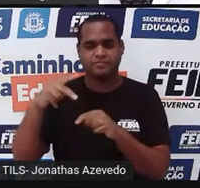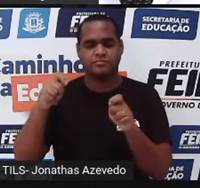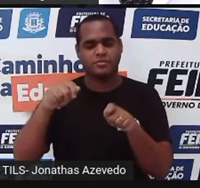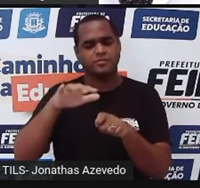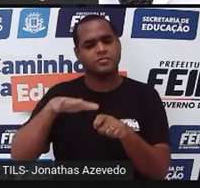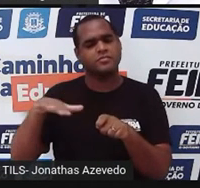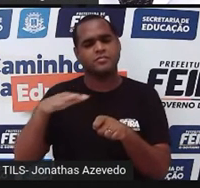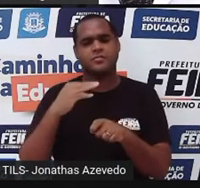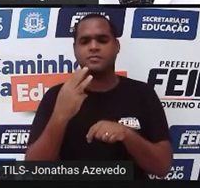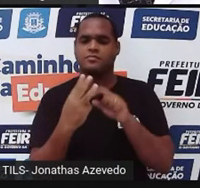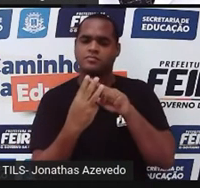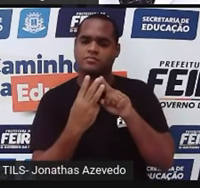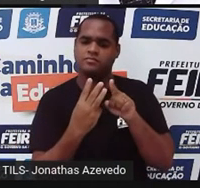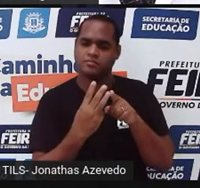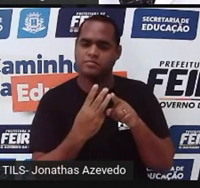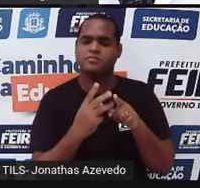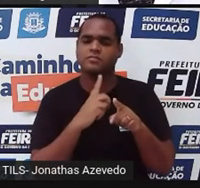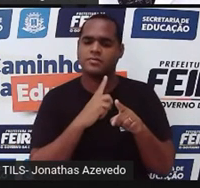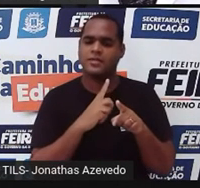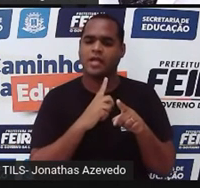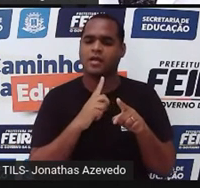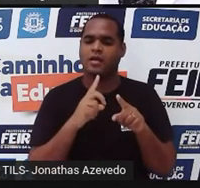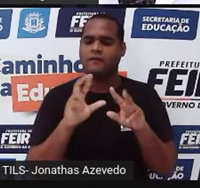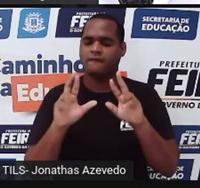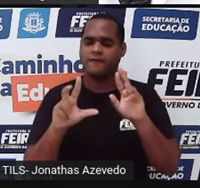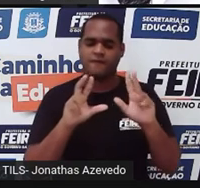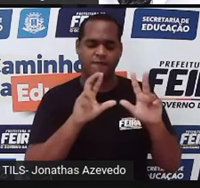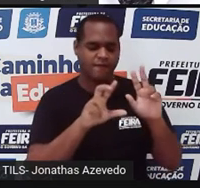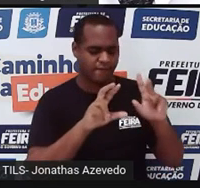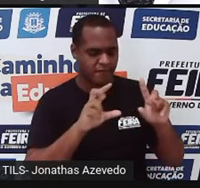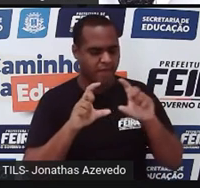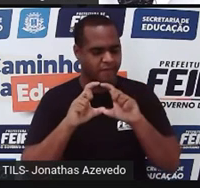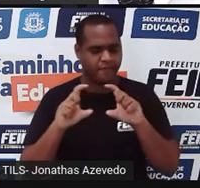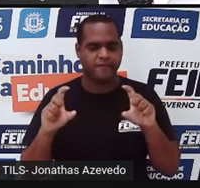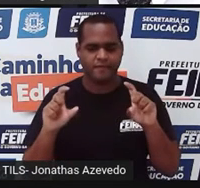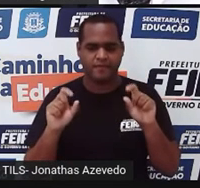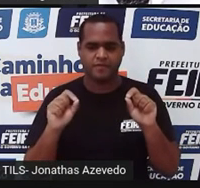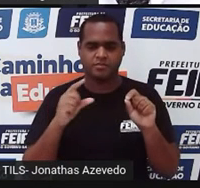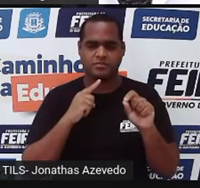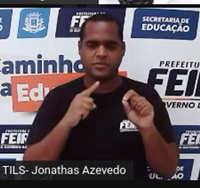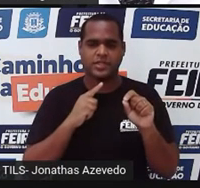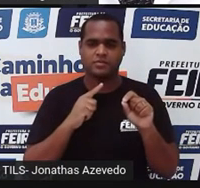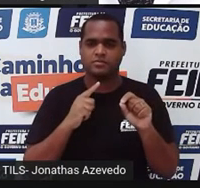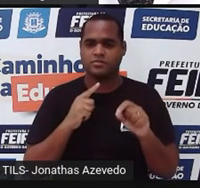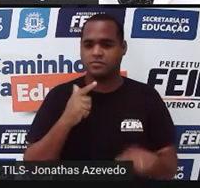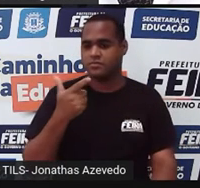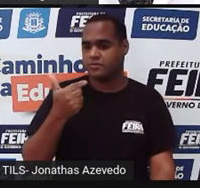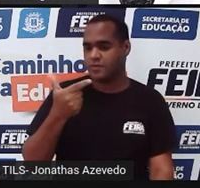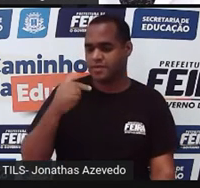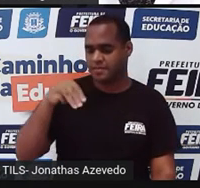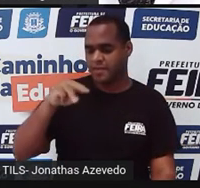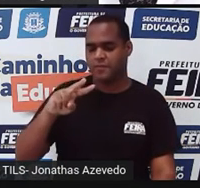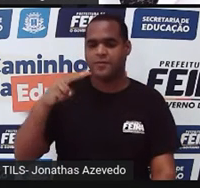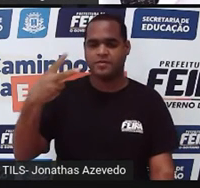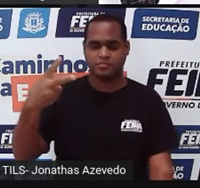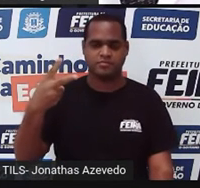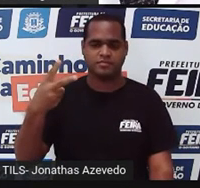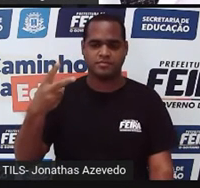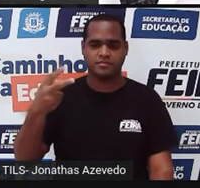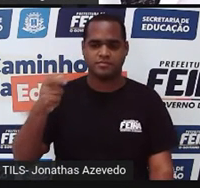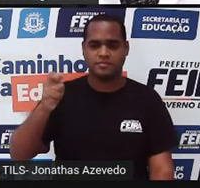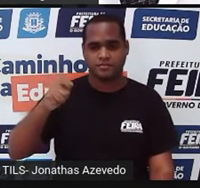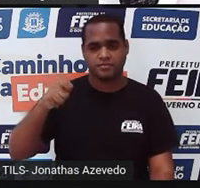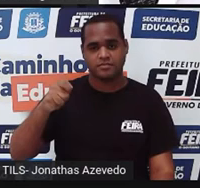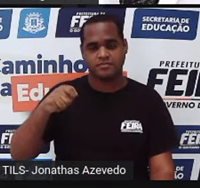três cômodos, que tem formatos retangulares. A área do quarto 1, 12 metros quadrados. A área do